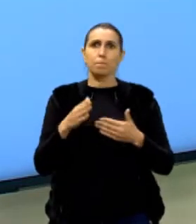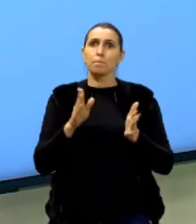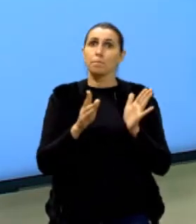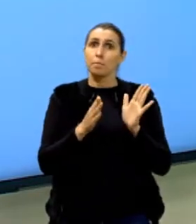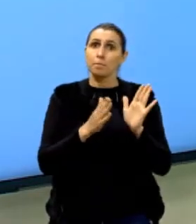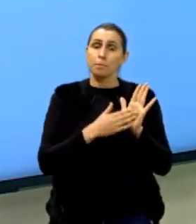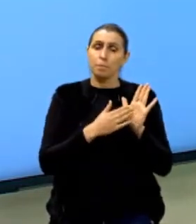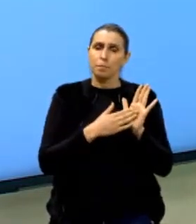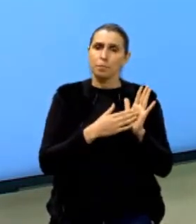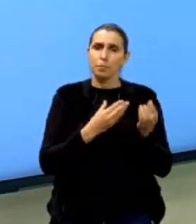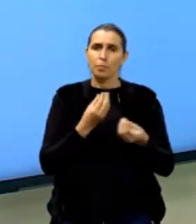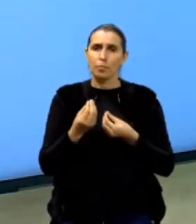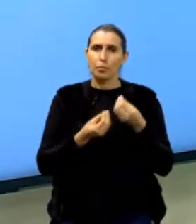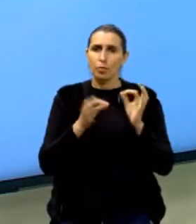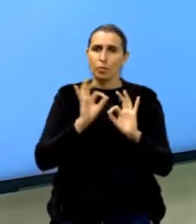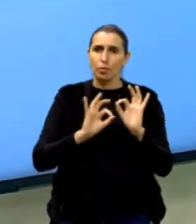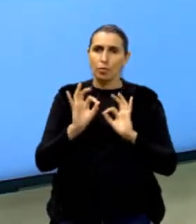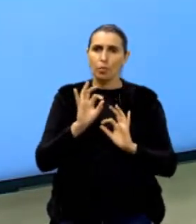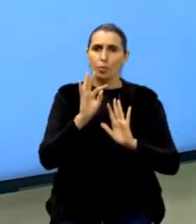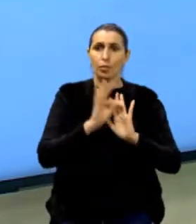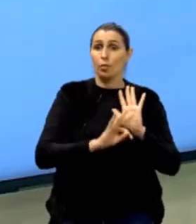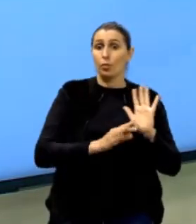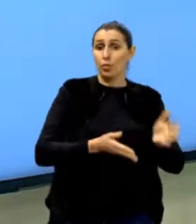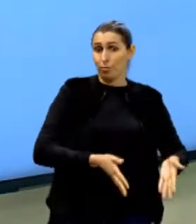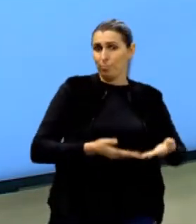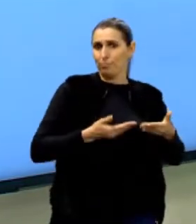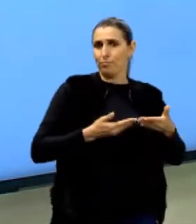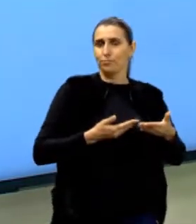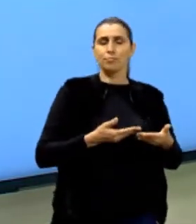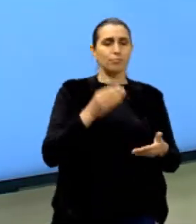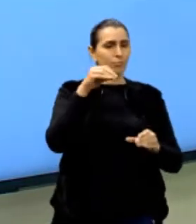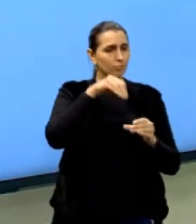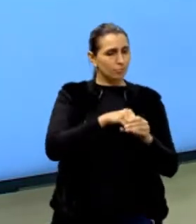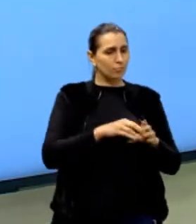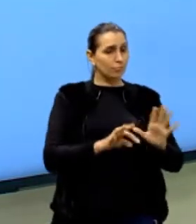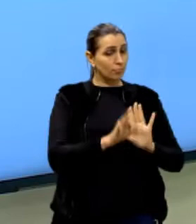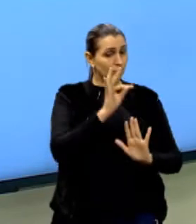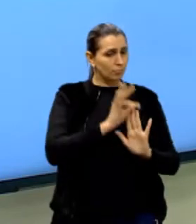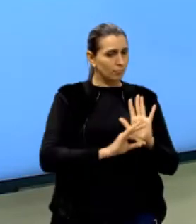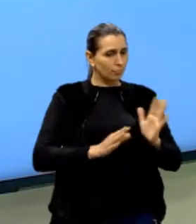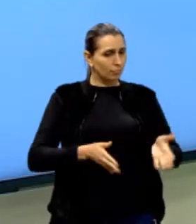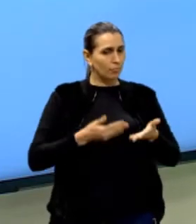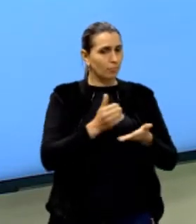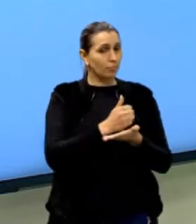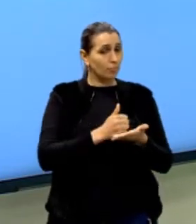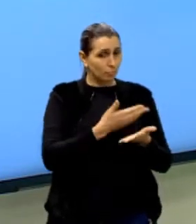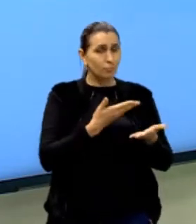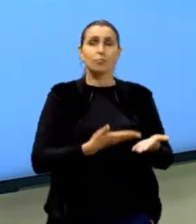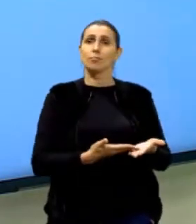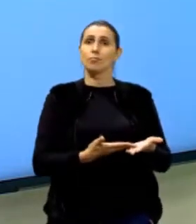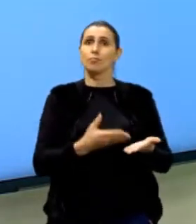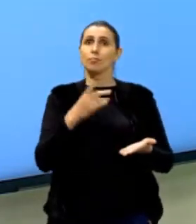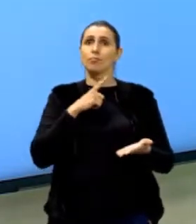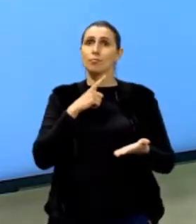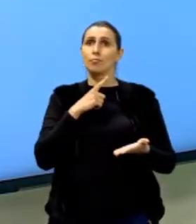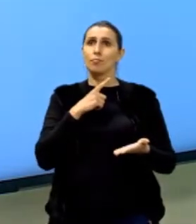ela é montada com textos motivadores e dentro desses textos motivadores a gente vai ter um